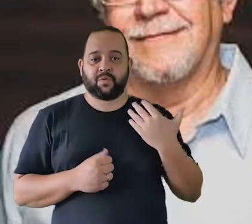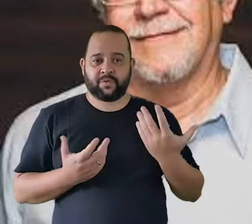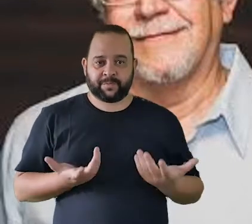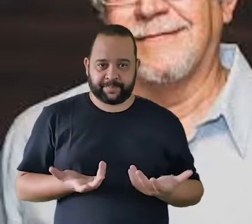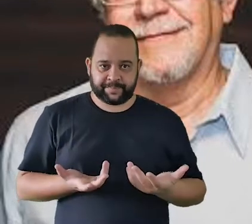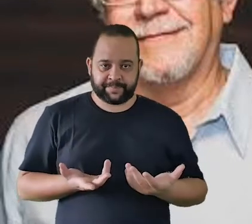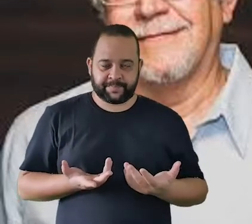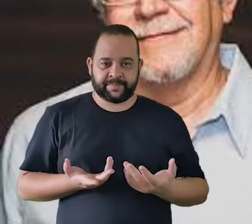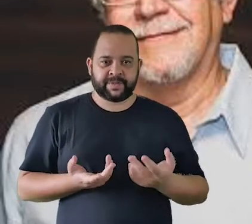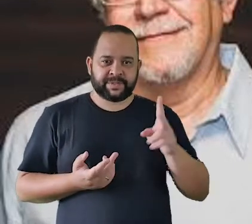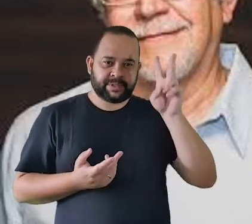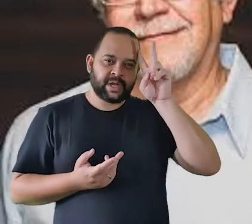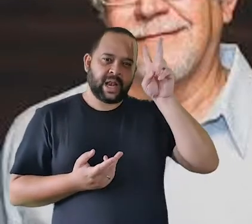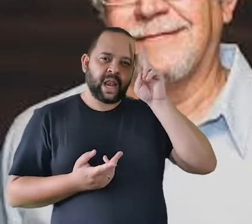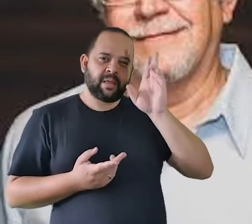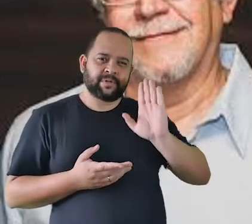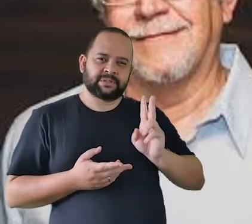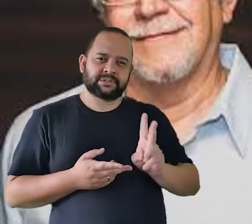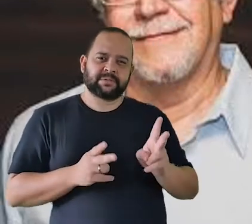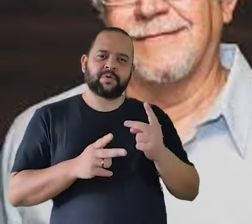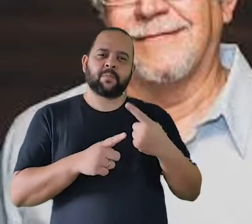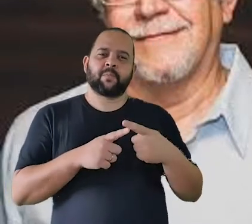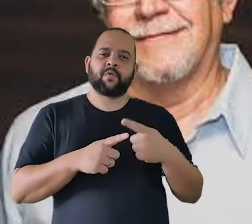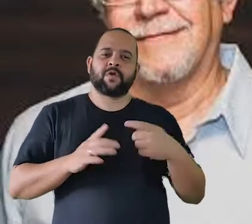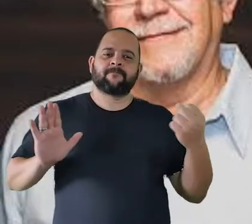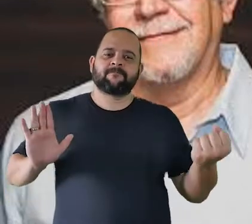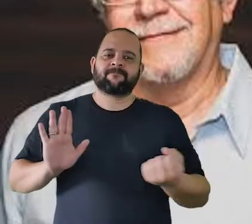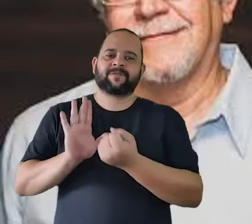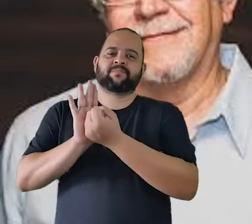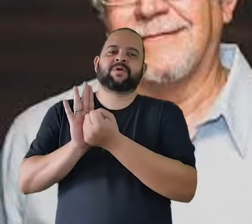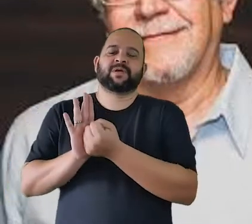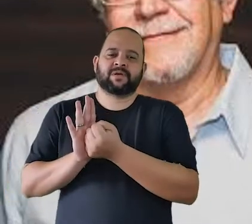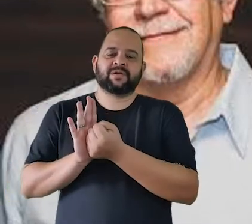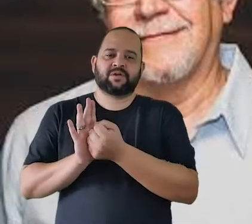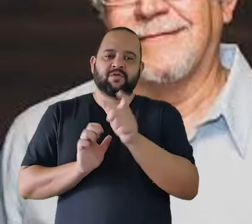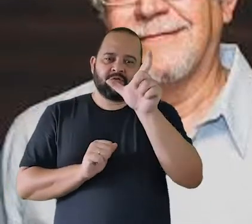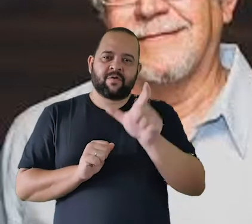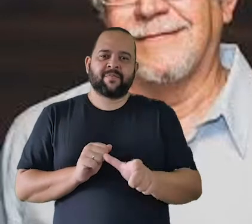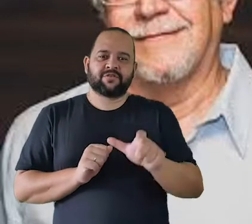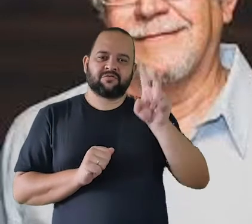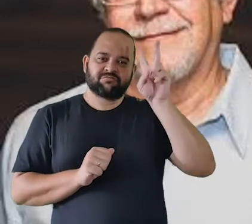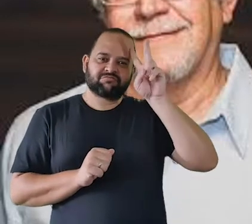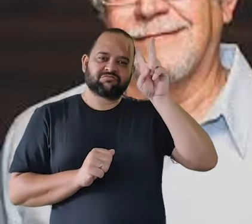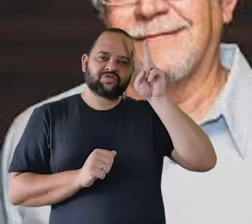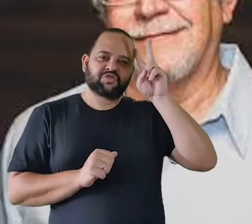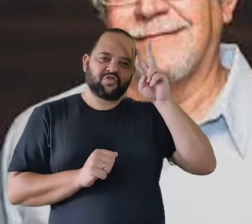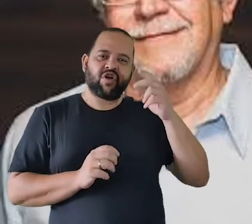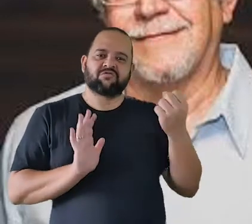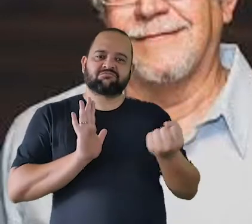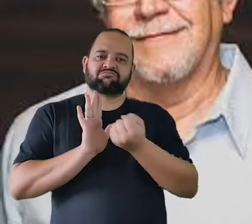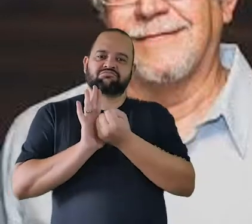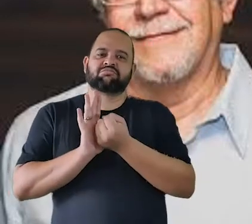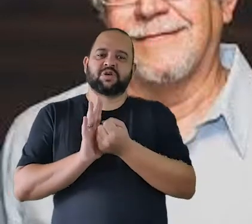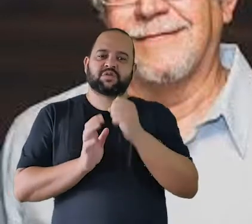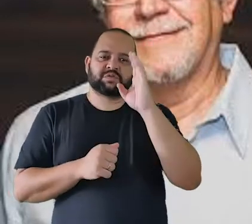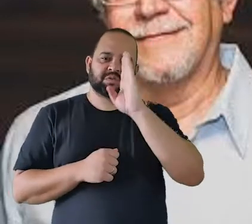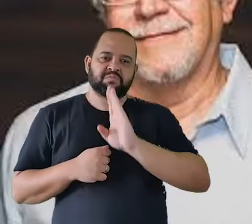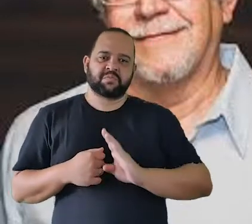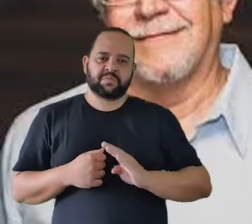a morte de ninguém, mas a gente relembra a importância de uma figura histórica como de Alberto Nepomuceno.